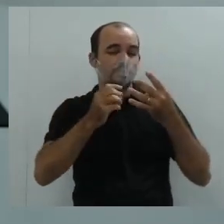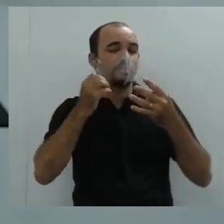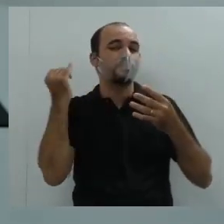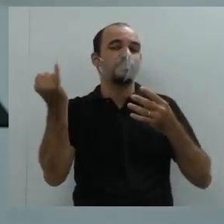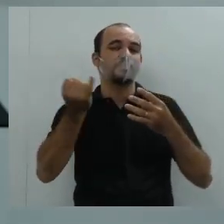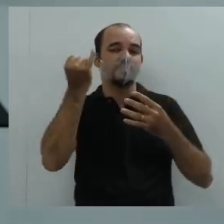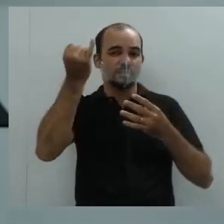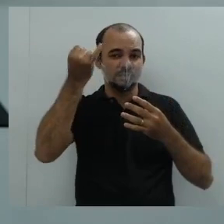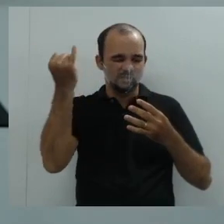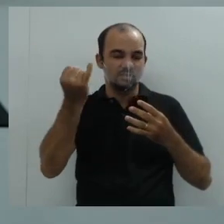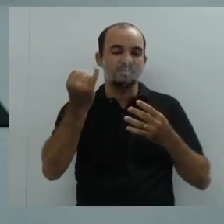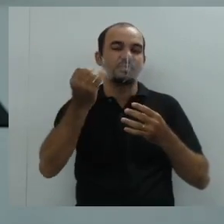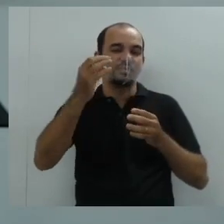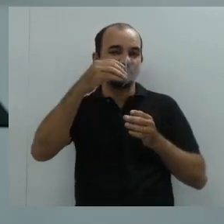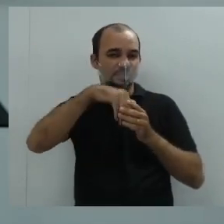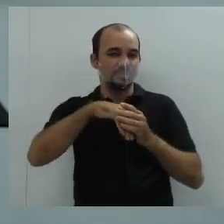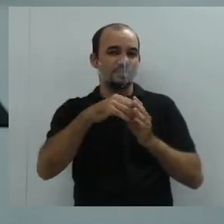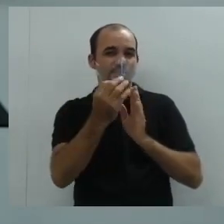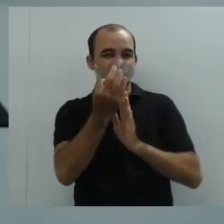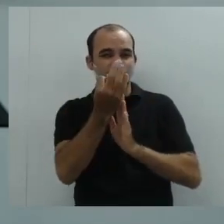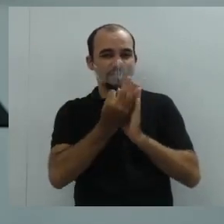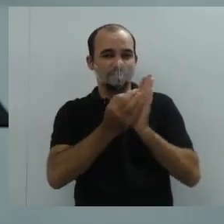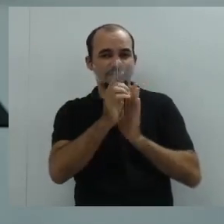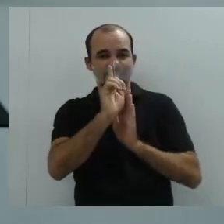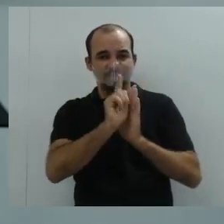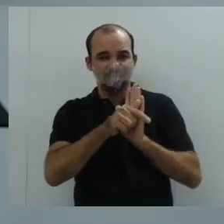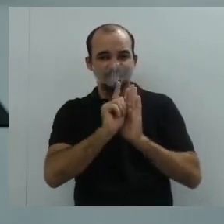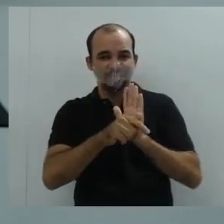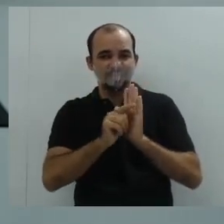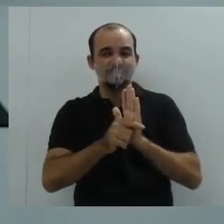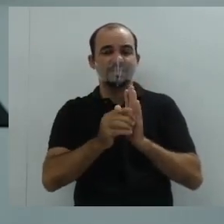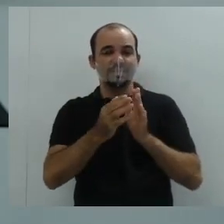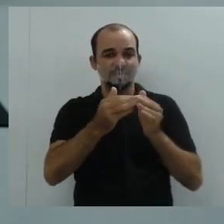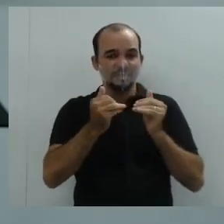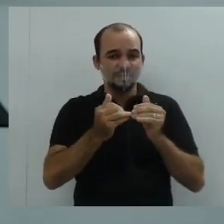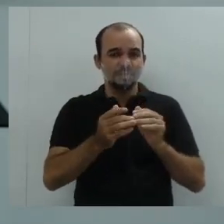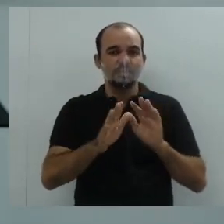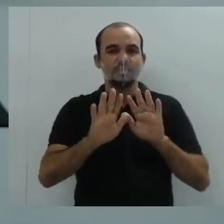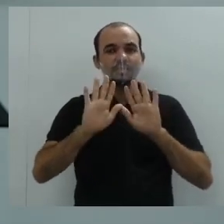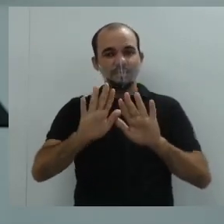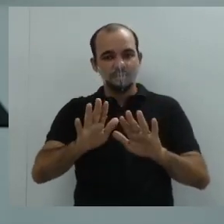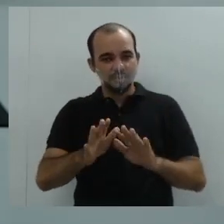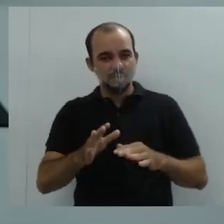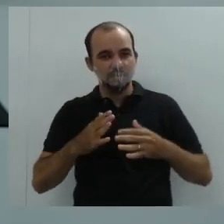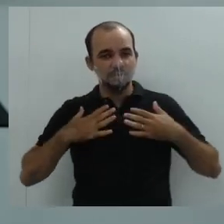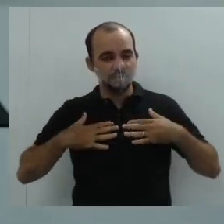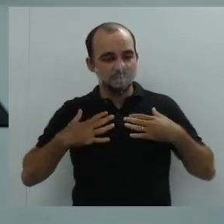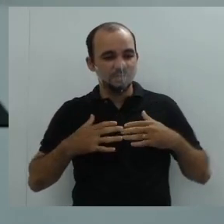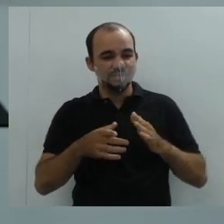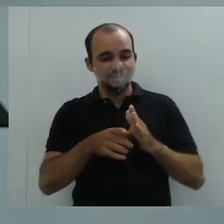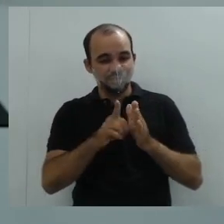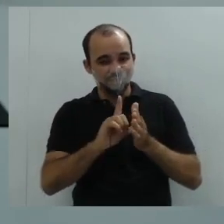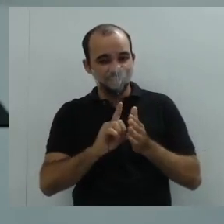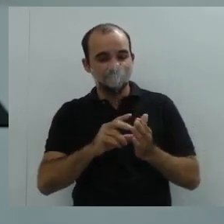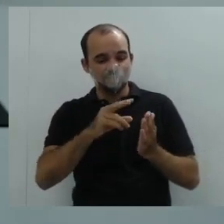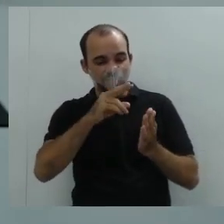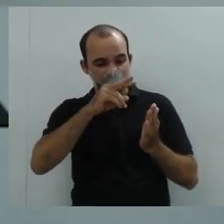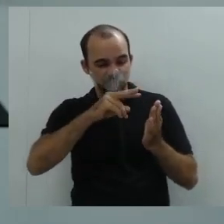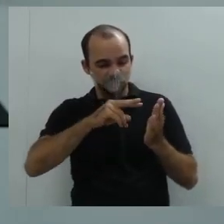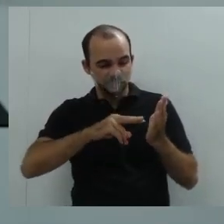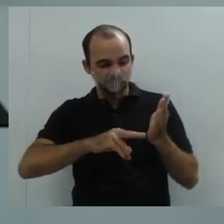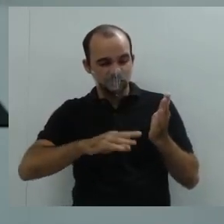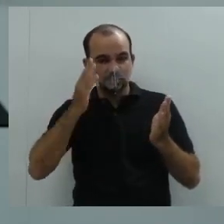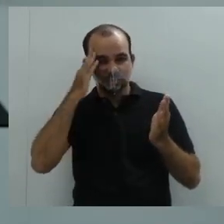Então, por isso que antes de falar, a gente tem que ler, a gente tem que ouvir, para